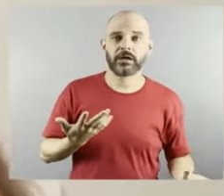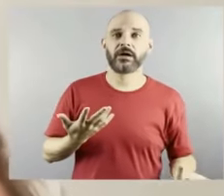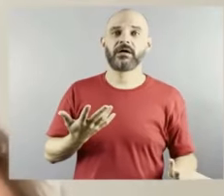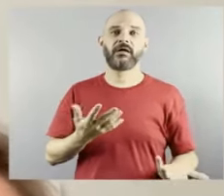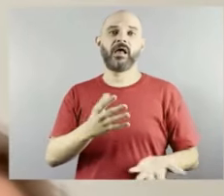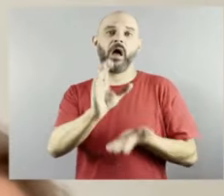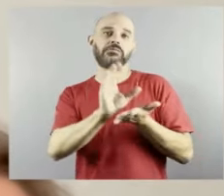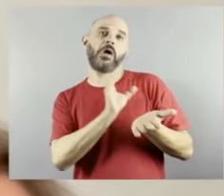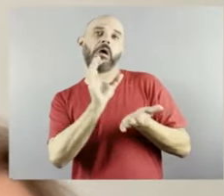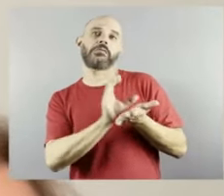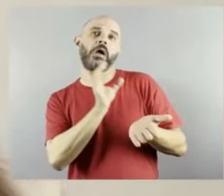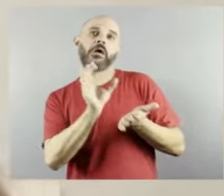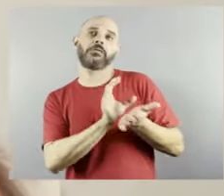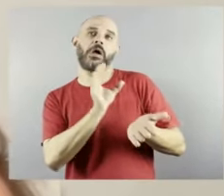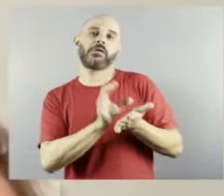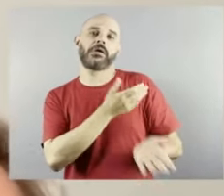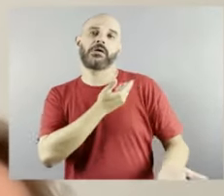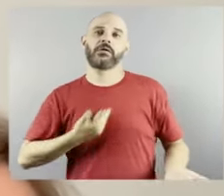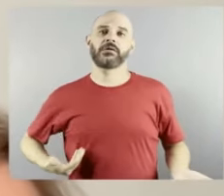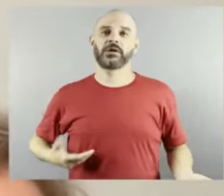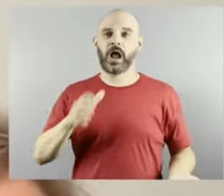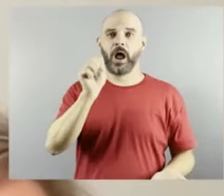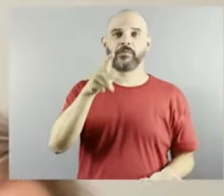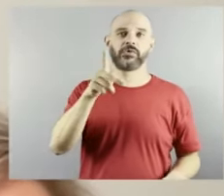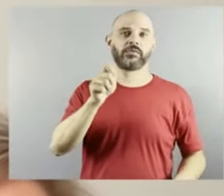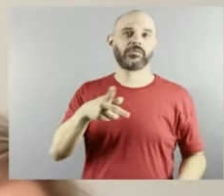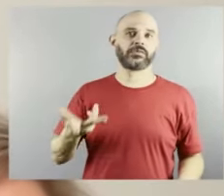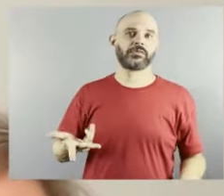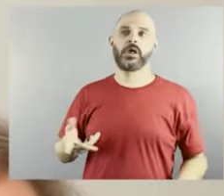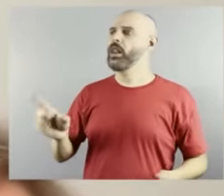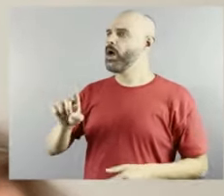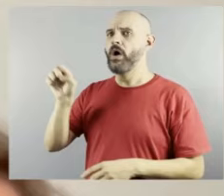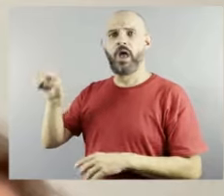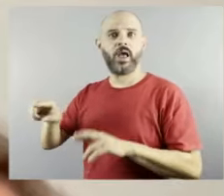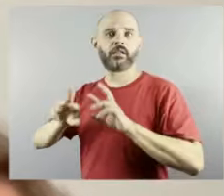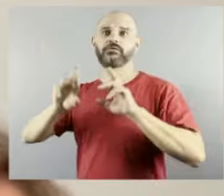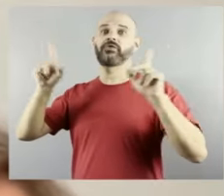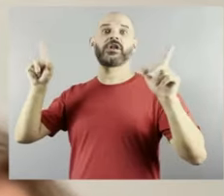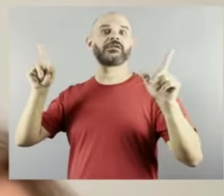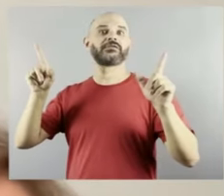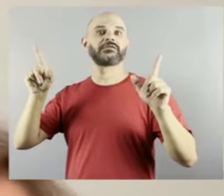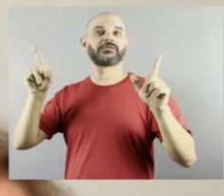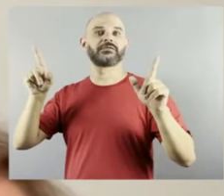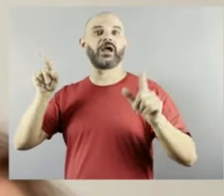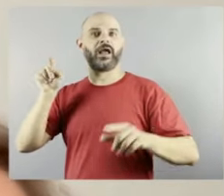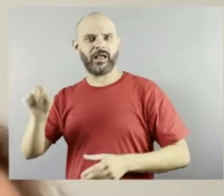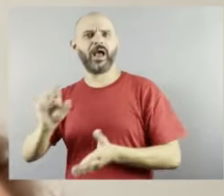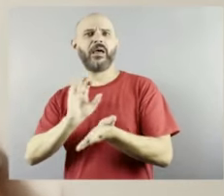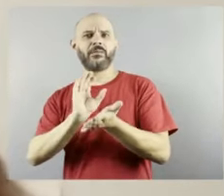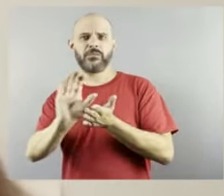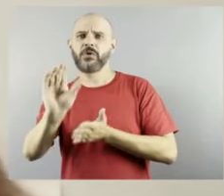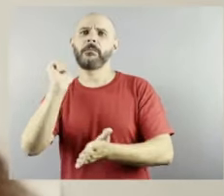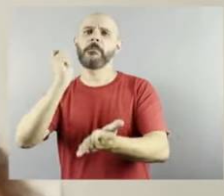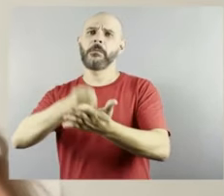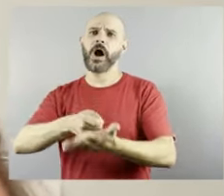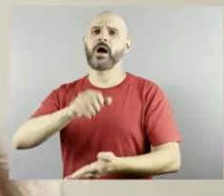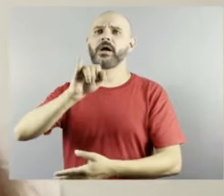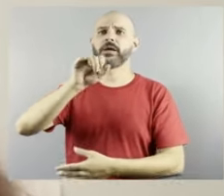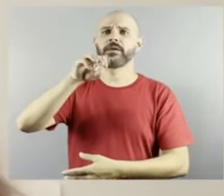ela está contribuindo. E todas as pessoas podem, de alguma forma, se tiverem